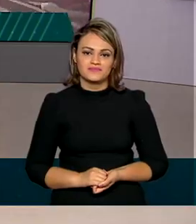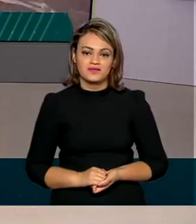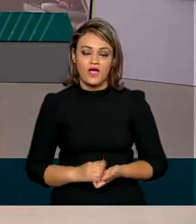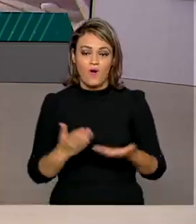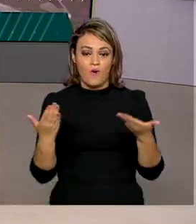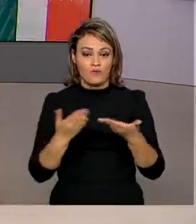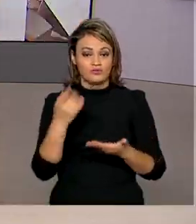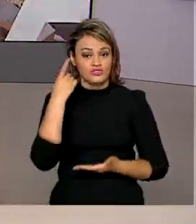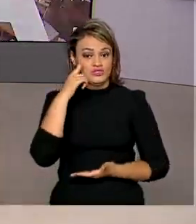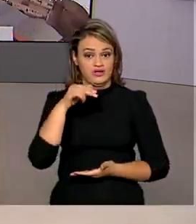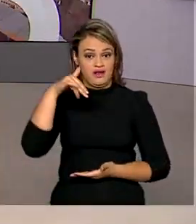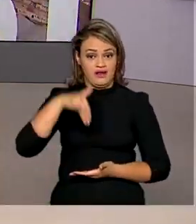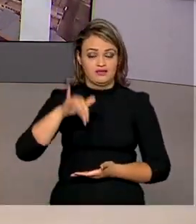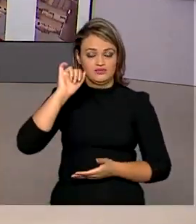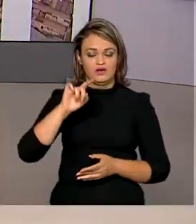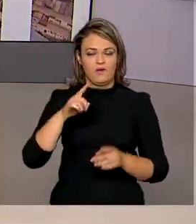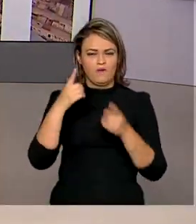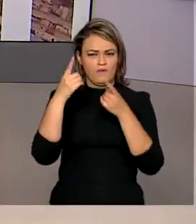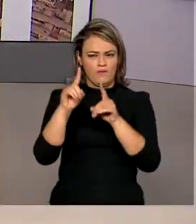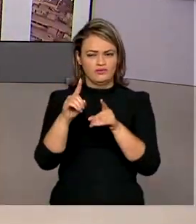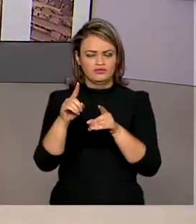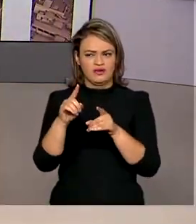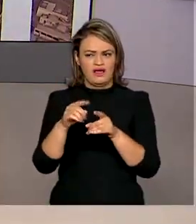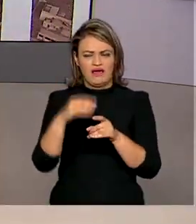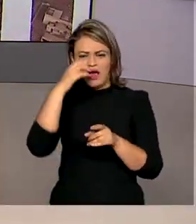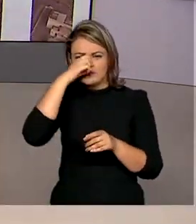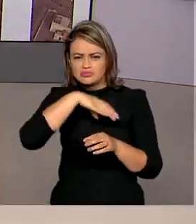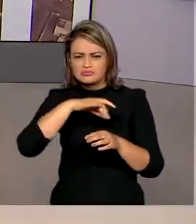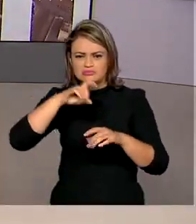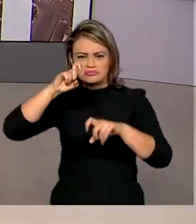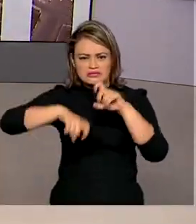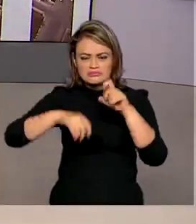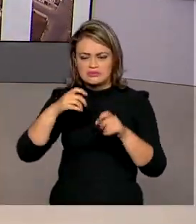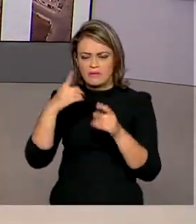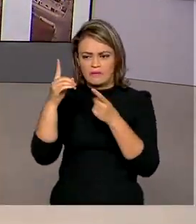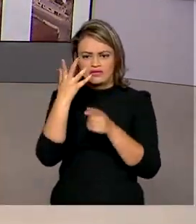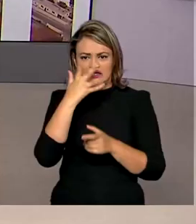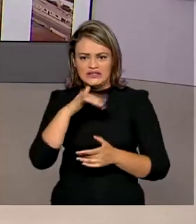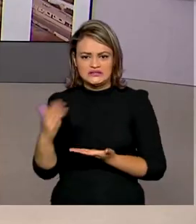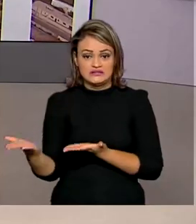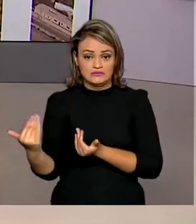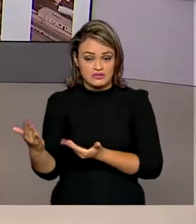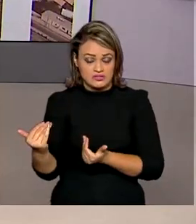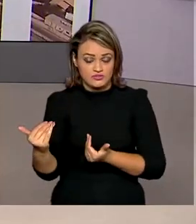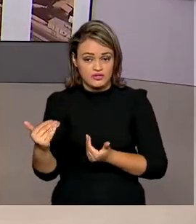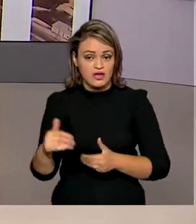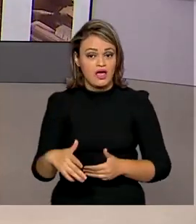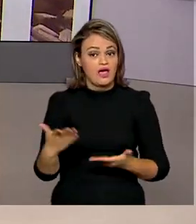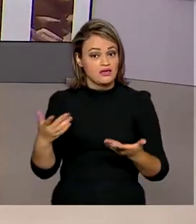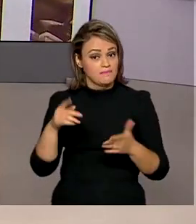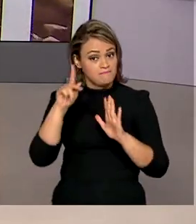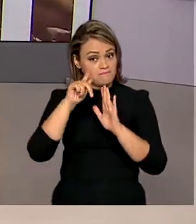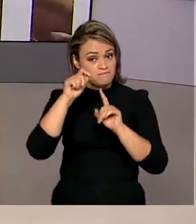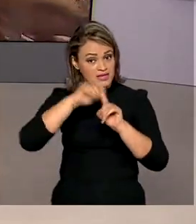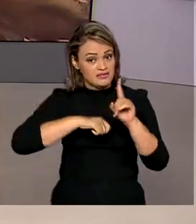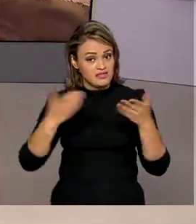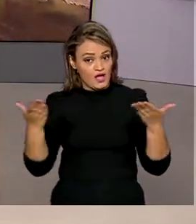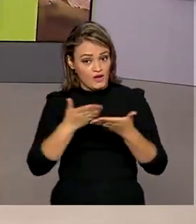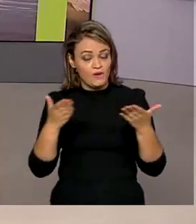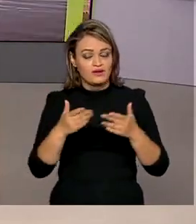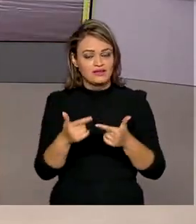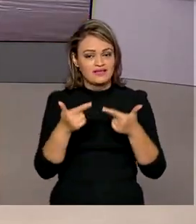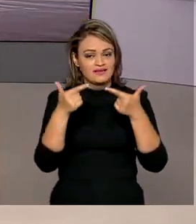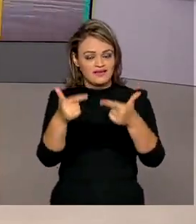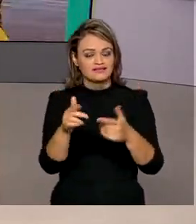Hoje é Dia Nacional de Combate ao Abuso e à Exploração Sexual de Crianças e Adolescentes. E neste mês, as ações ganham reforço.